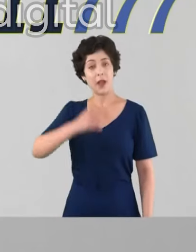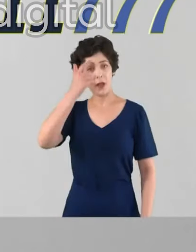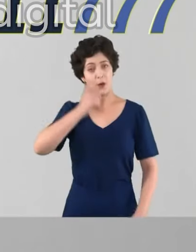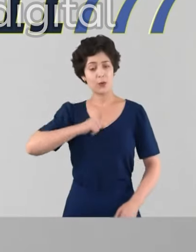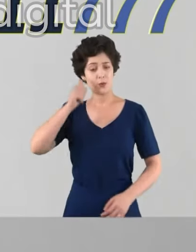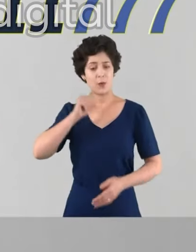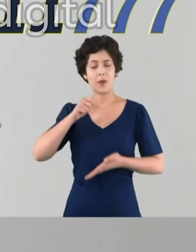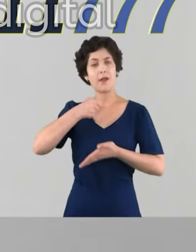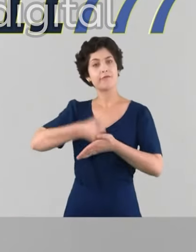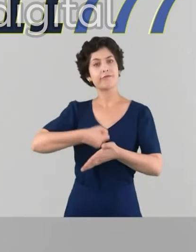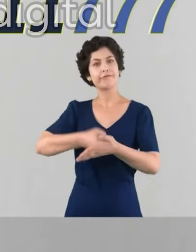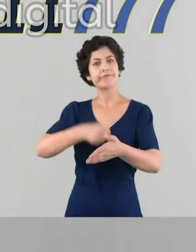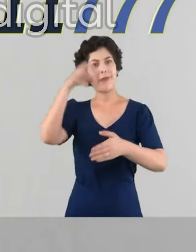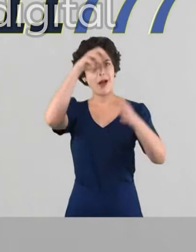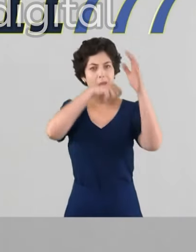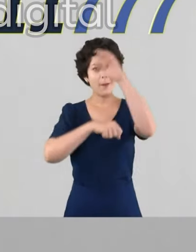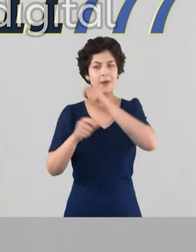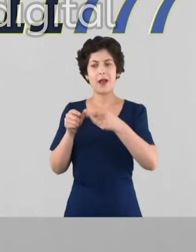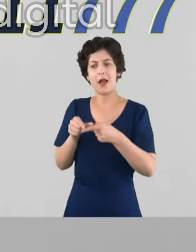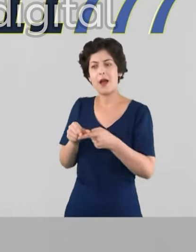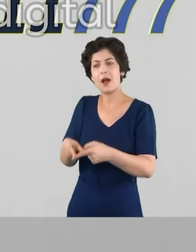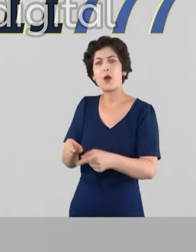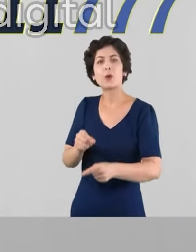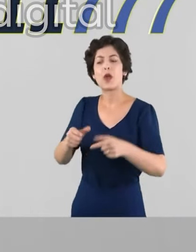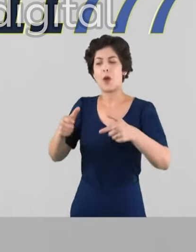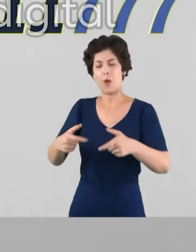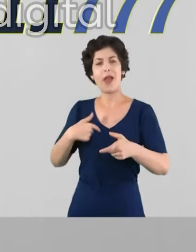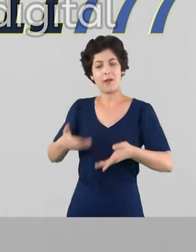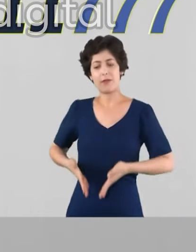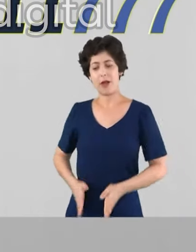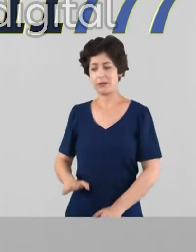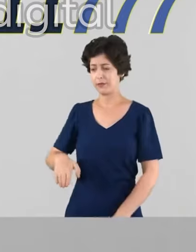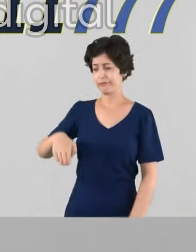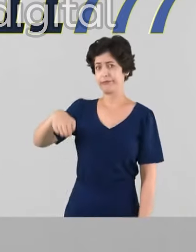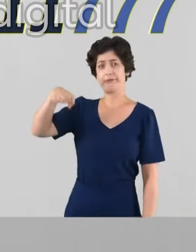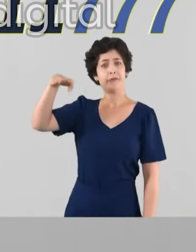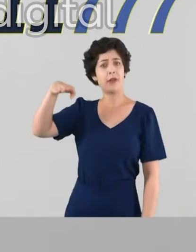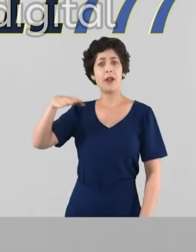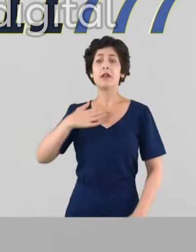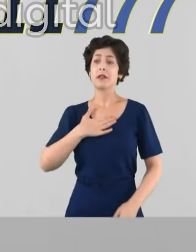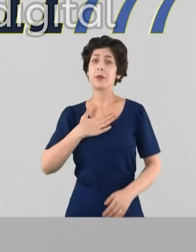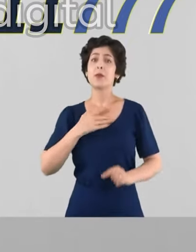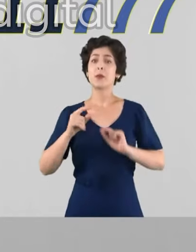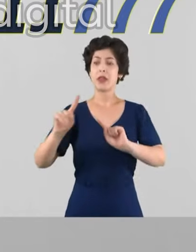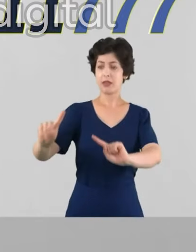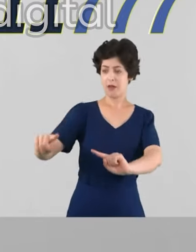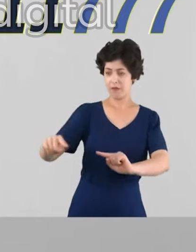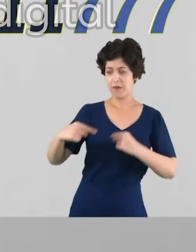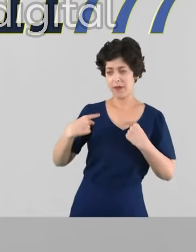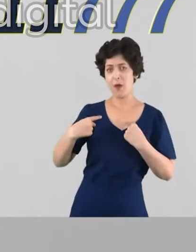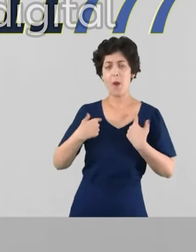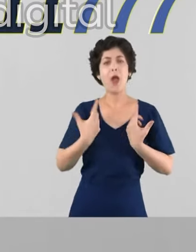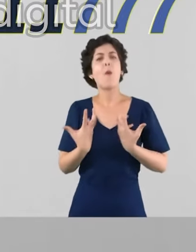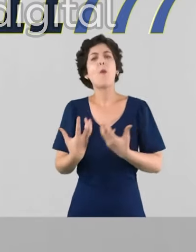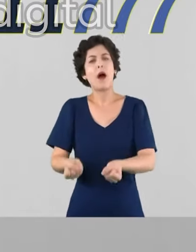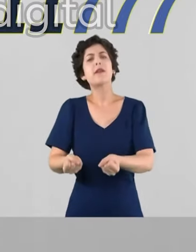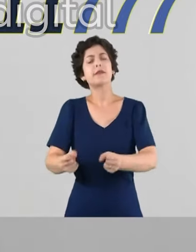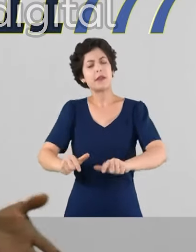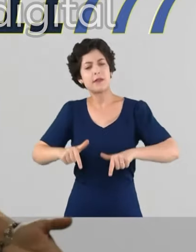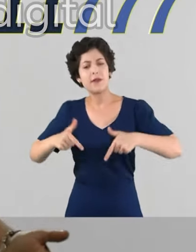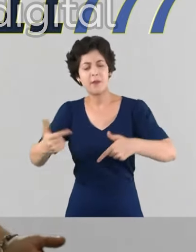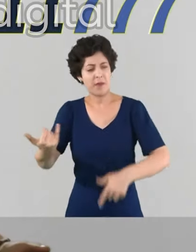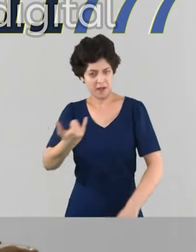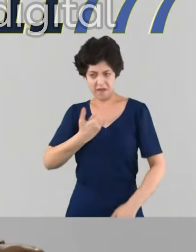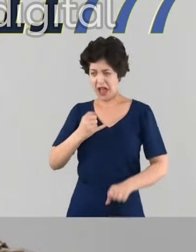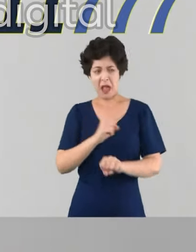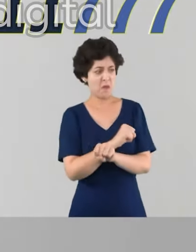Eu sou uma mulher de luta. Aprendi na periferia onde nasci e cresci que, para mim, desafio dado é desafio aceito.